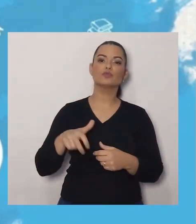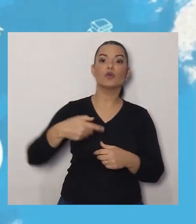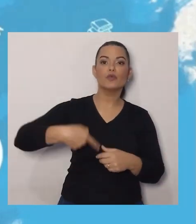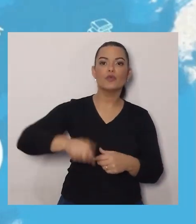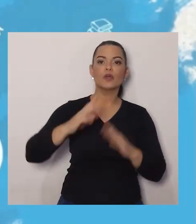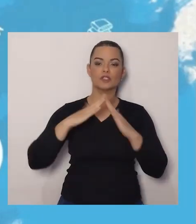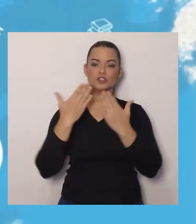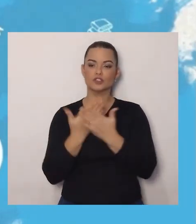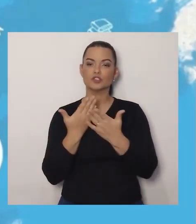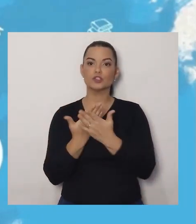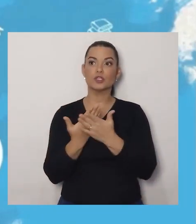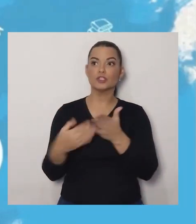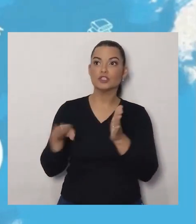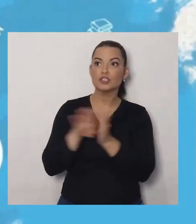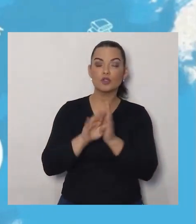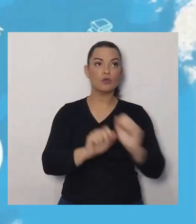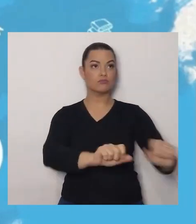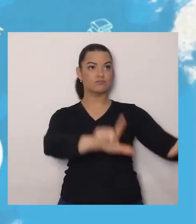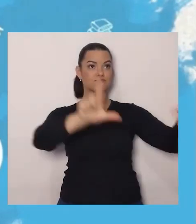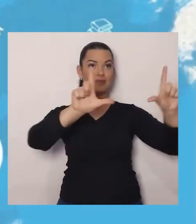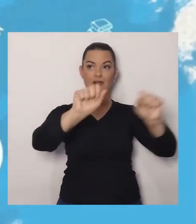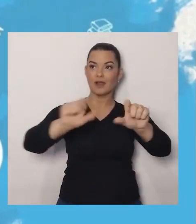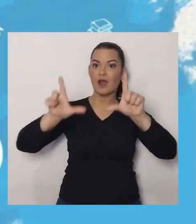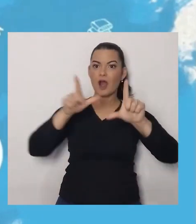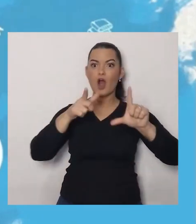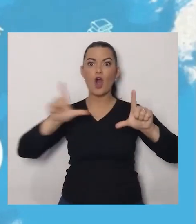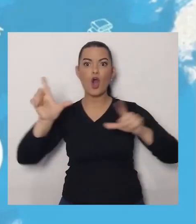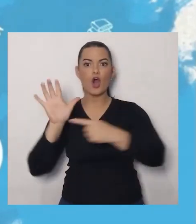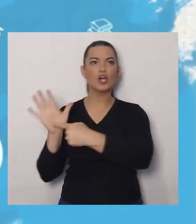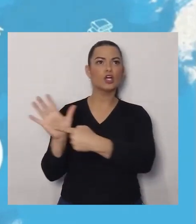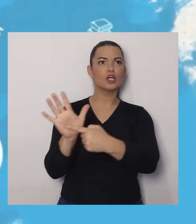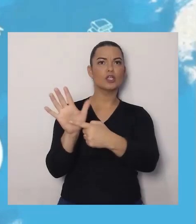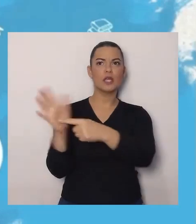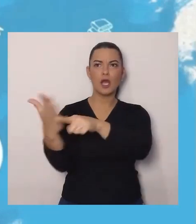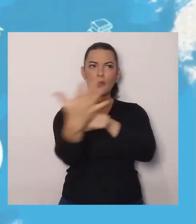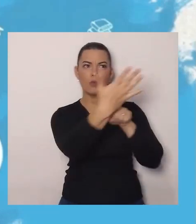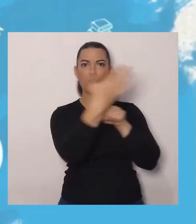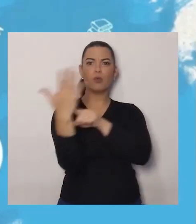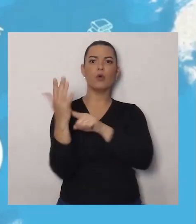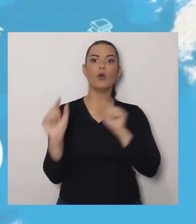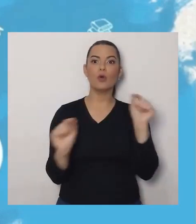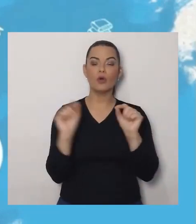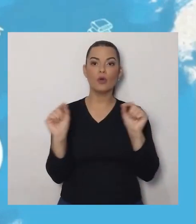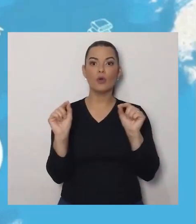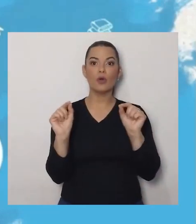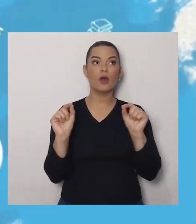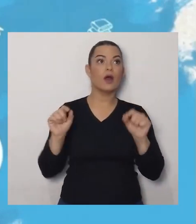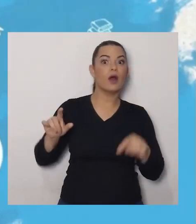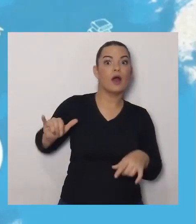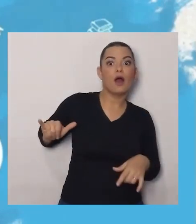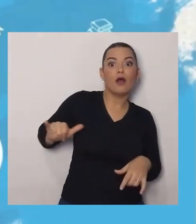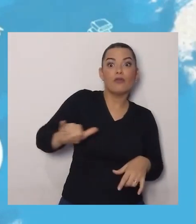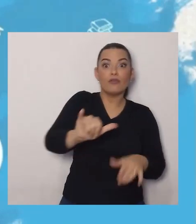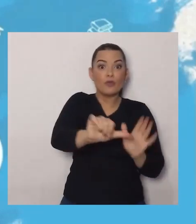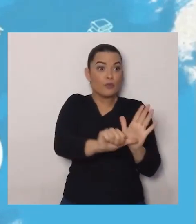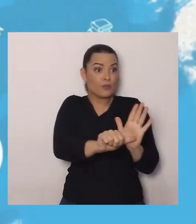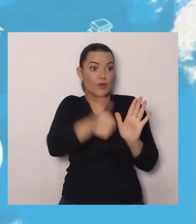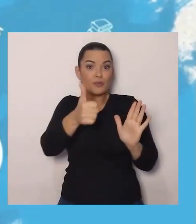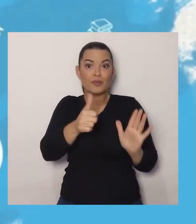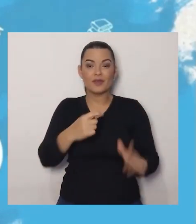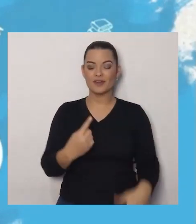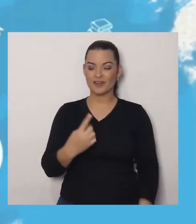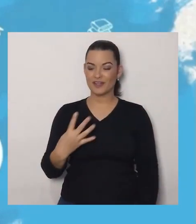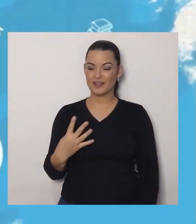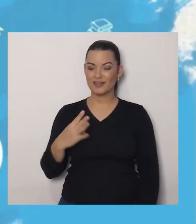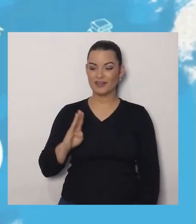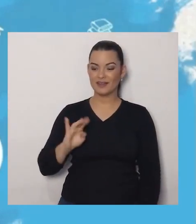pequeno, feito pelo brasileiro Santos Dumont. O primeiro a voar no mundo. O primeiro avião. O